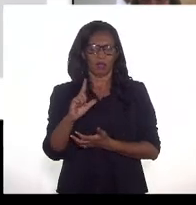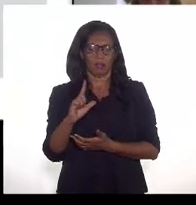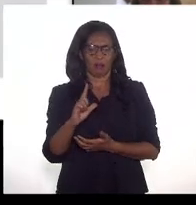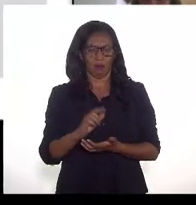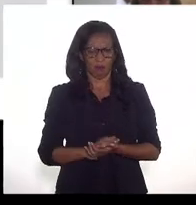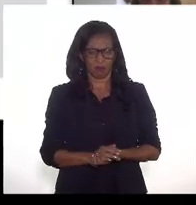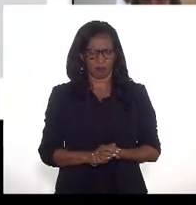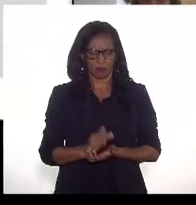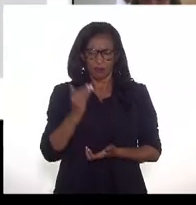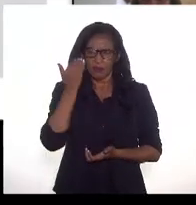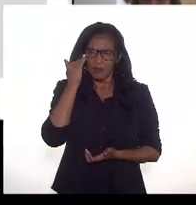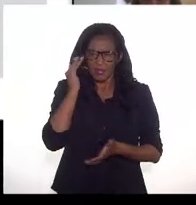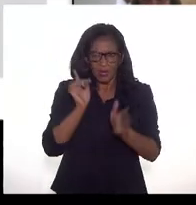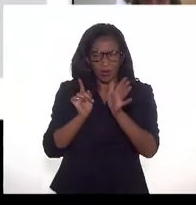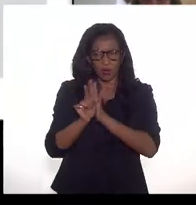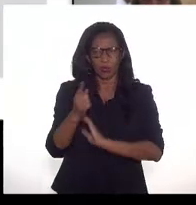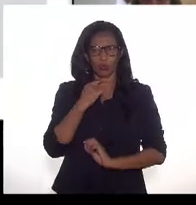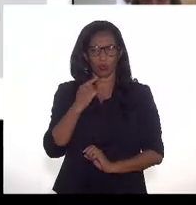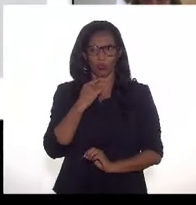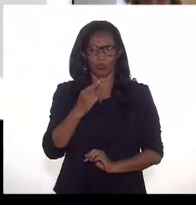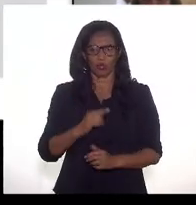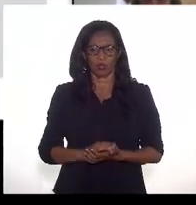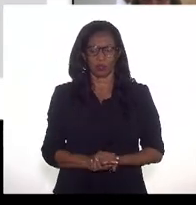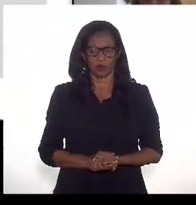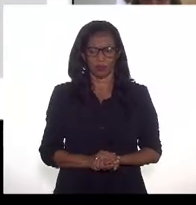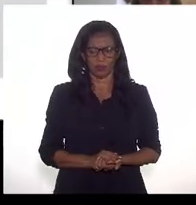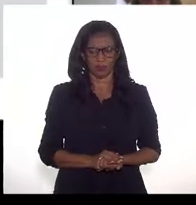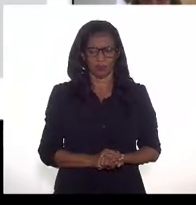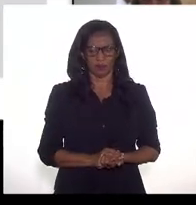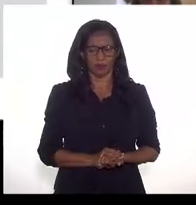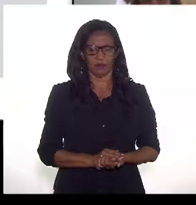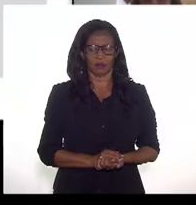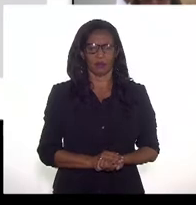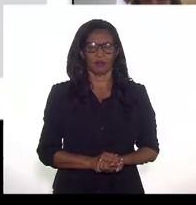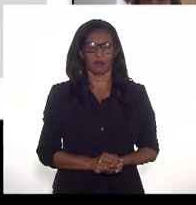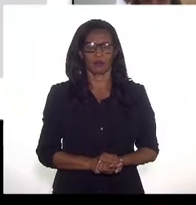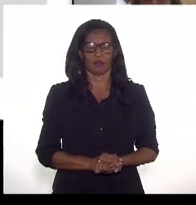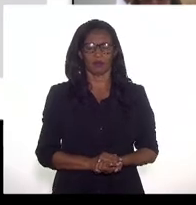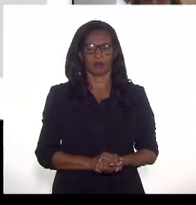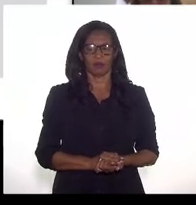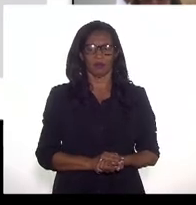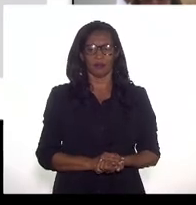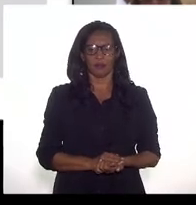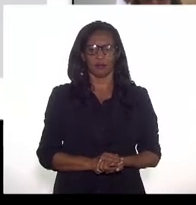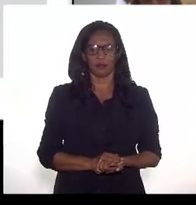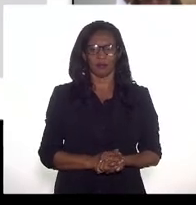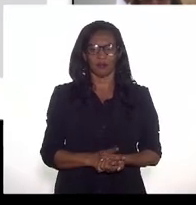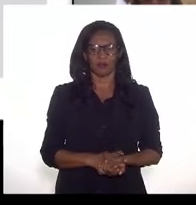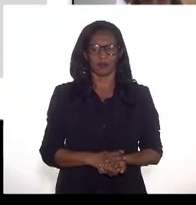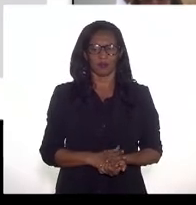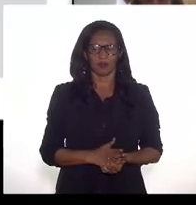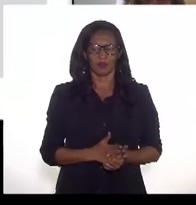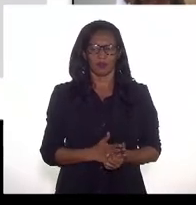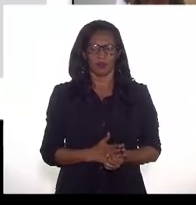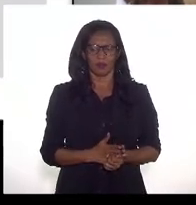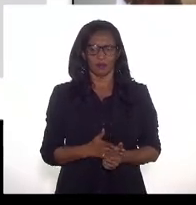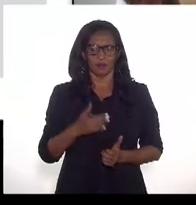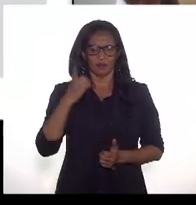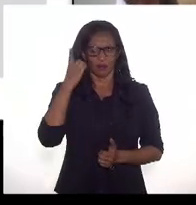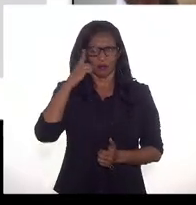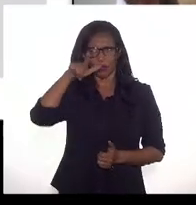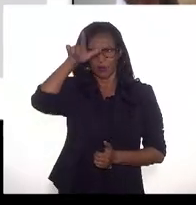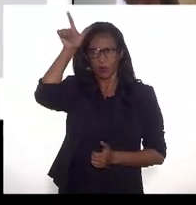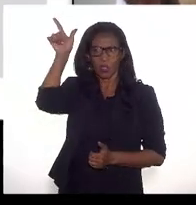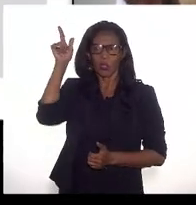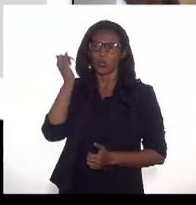Entendeu o que eu estou perguntando, Dr. Tiago? Deputado Spau, deputado Spau, nós tivemos um